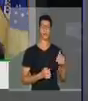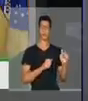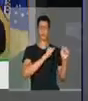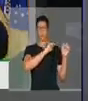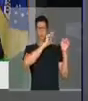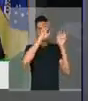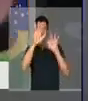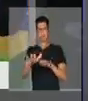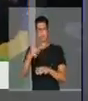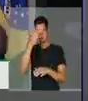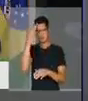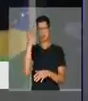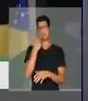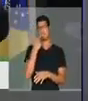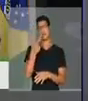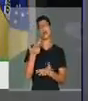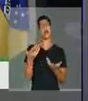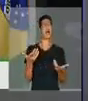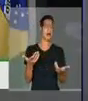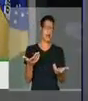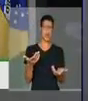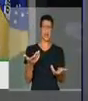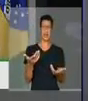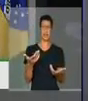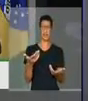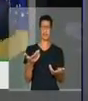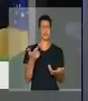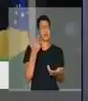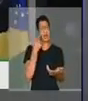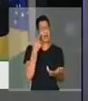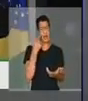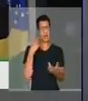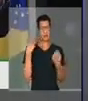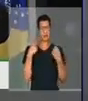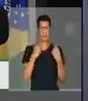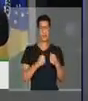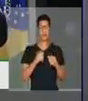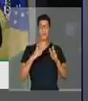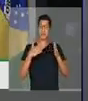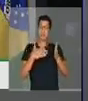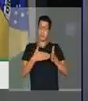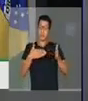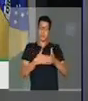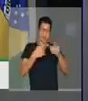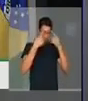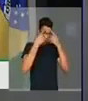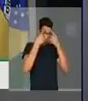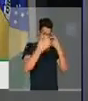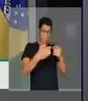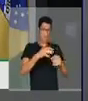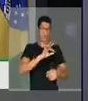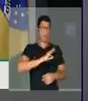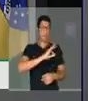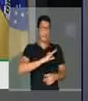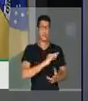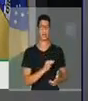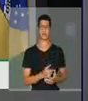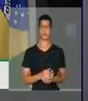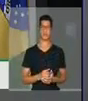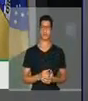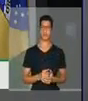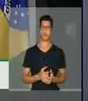monte de hipócrita ainda dizer, olha, precisamos conter a violência policial.